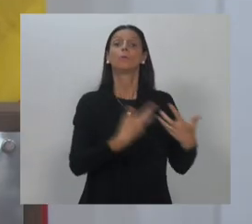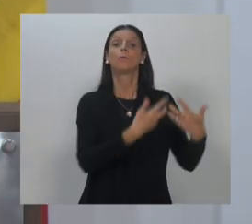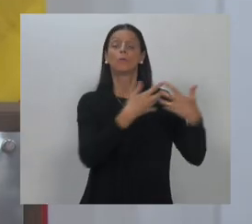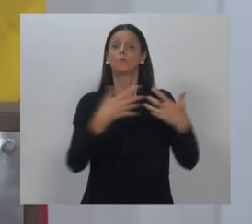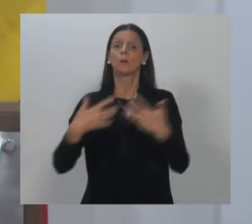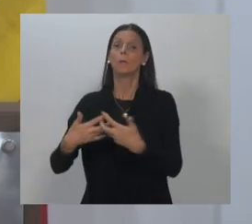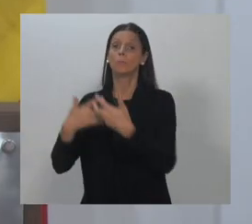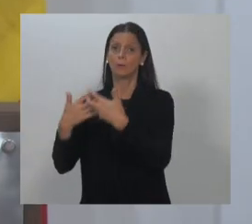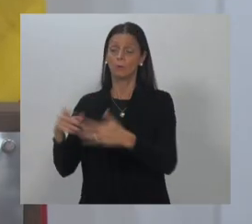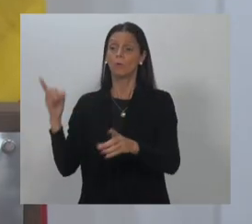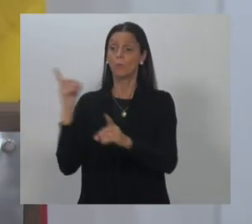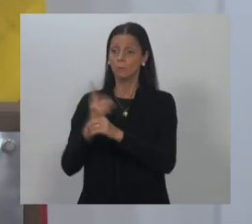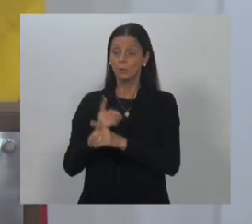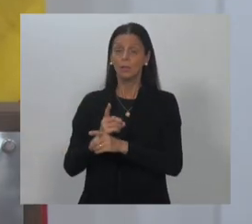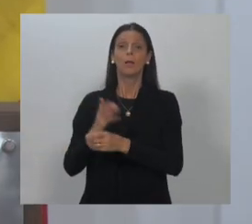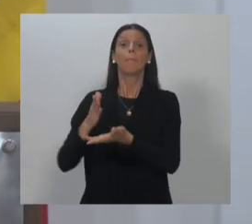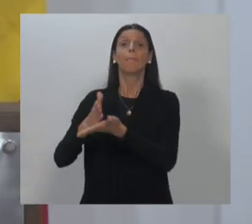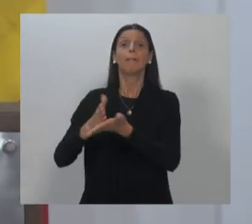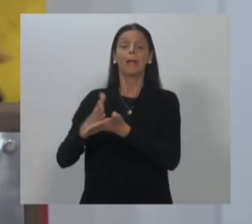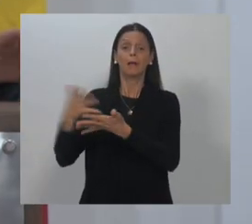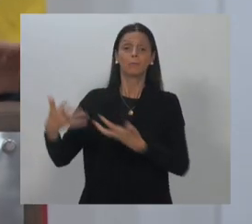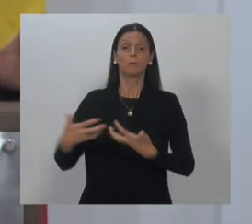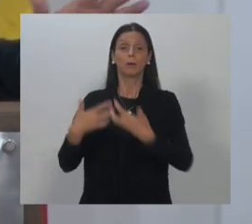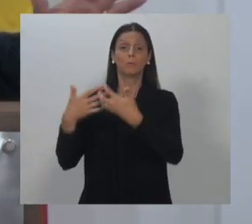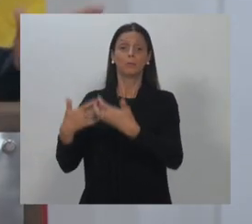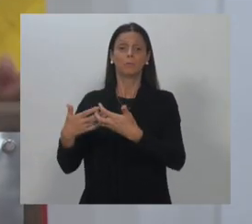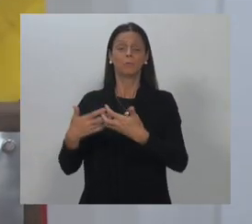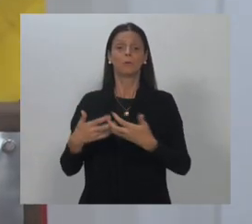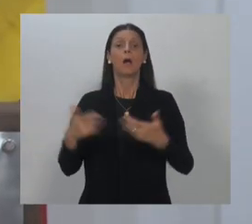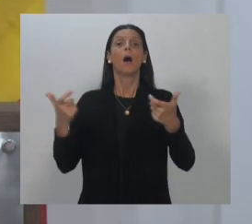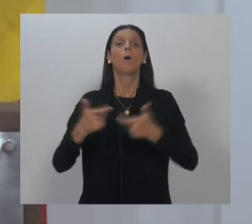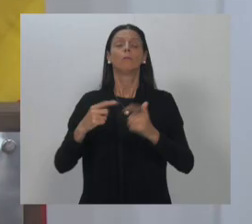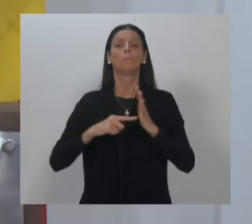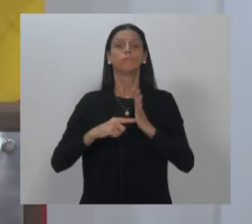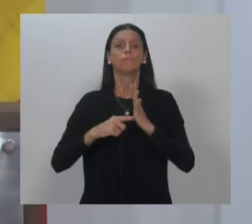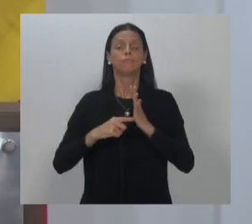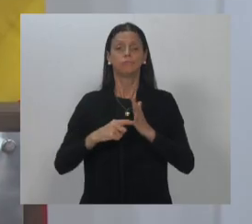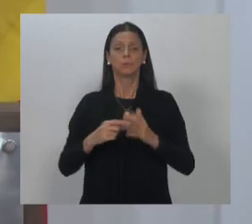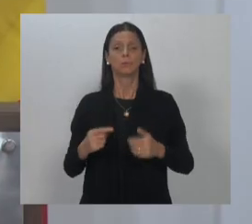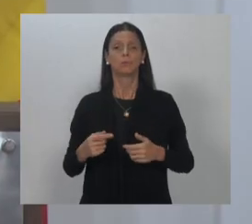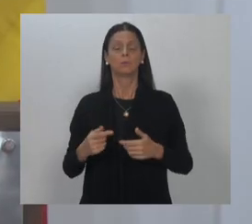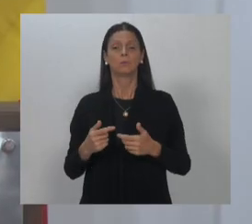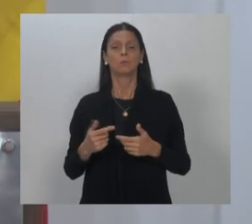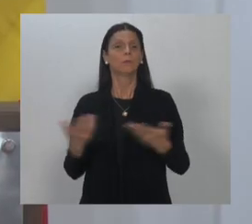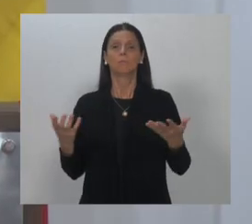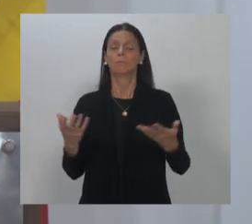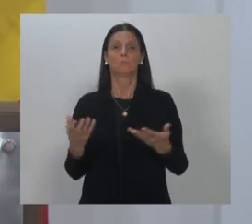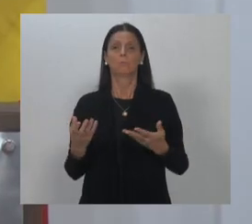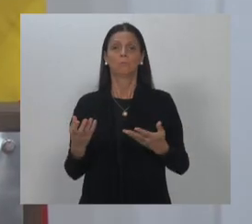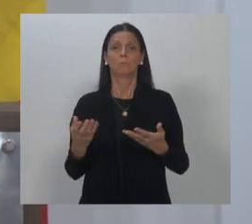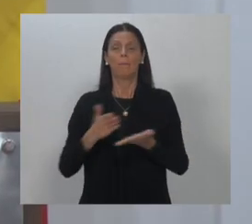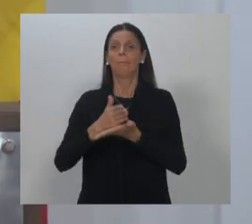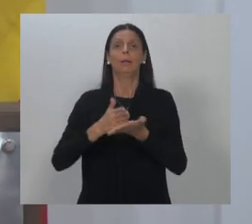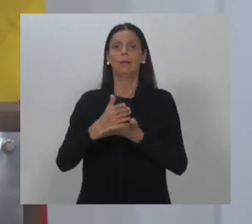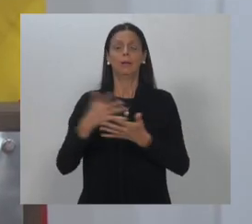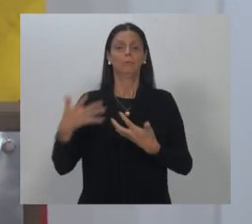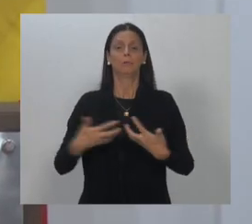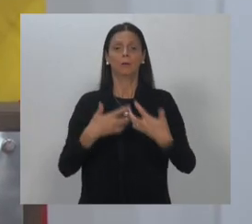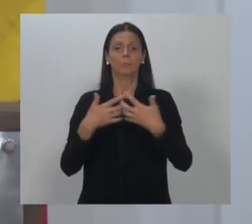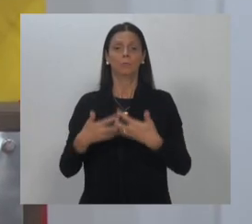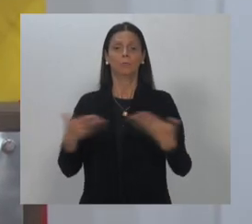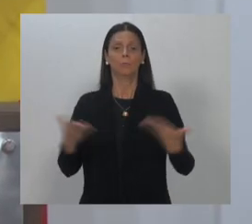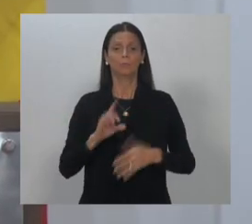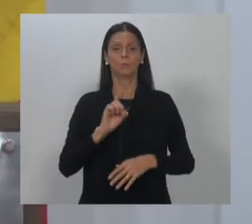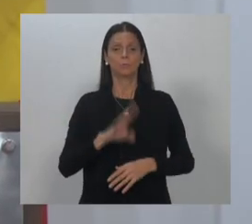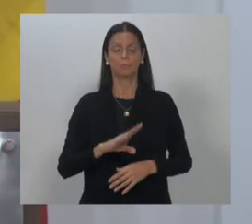pedaços. Porque cadê o charx, cadê o motor, uma série de coisas. Senhores, era isso que eu tinha para o